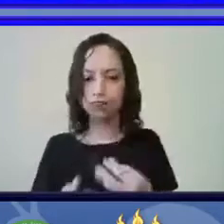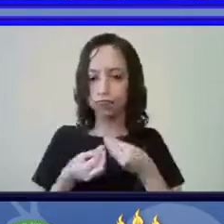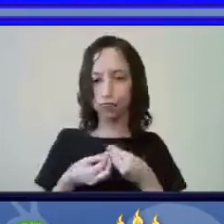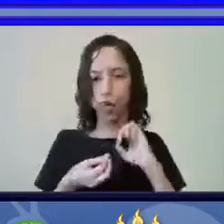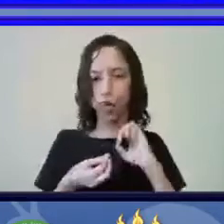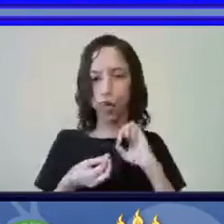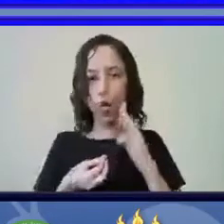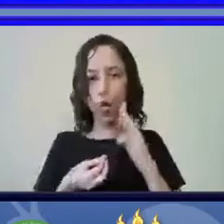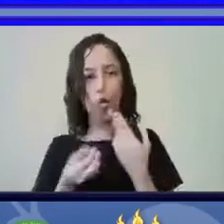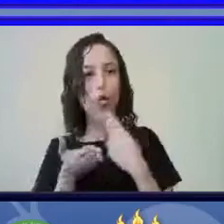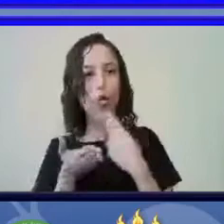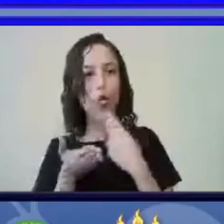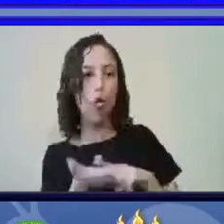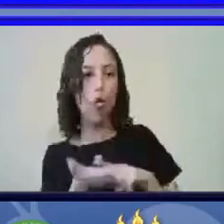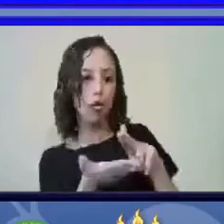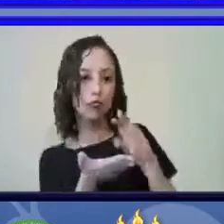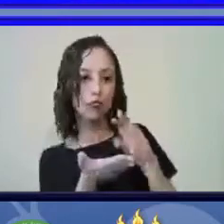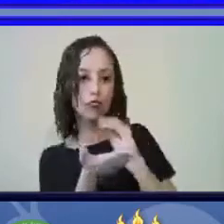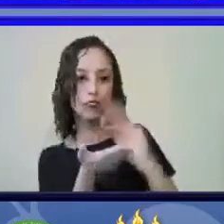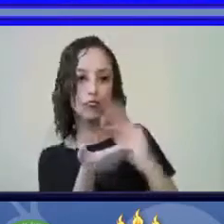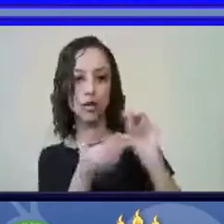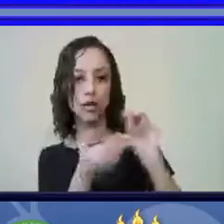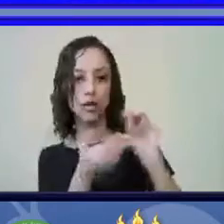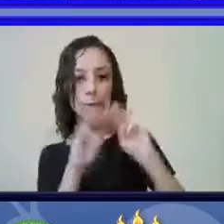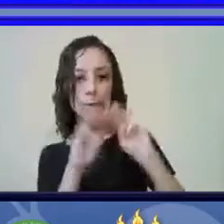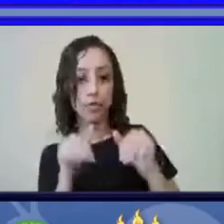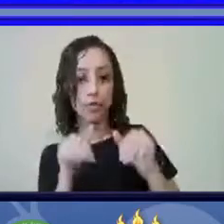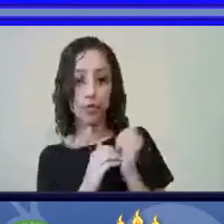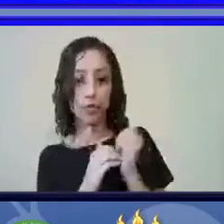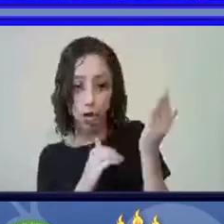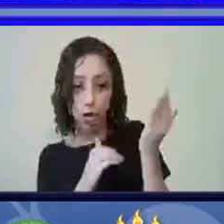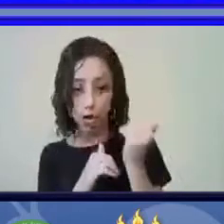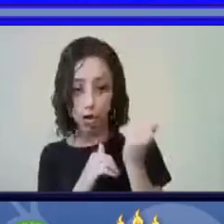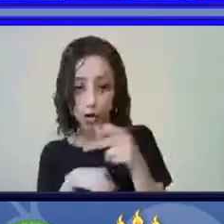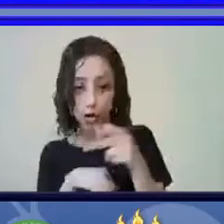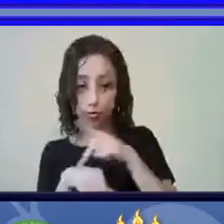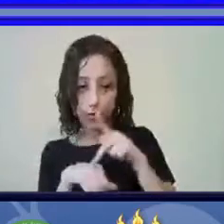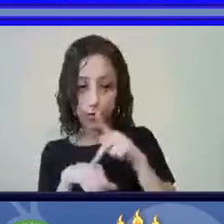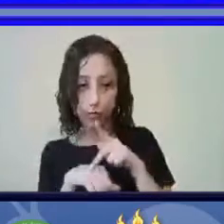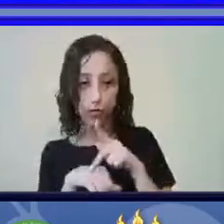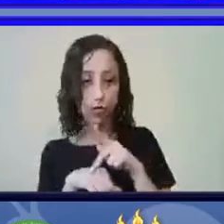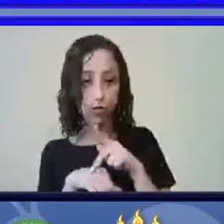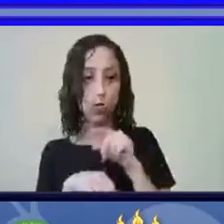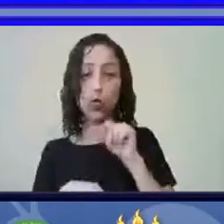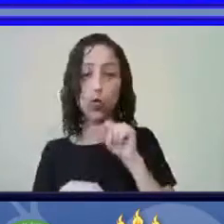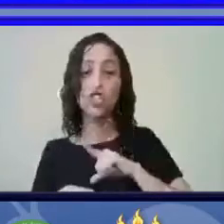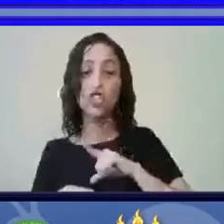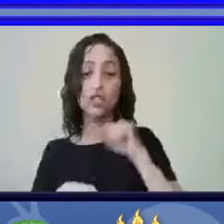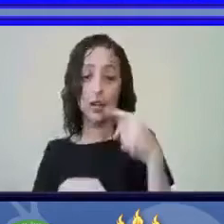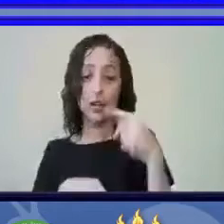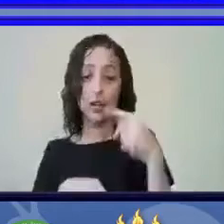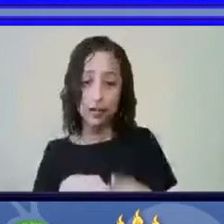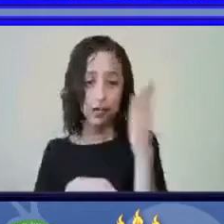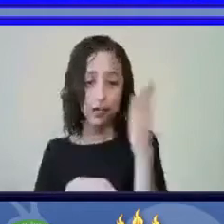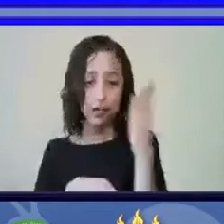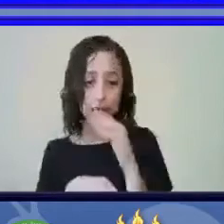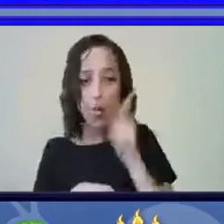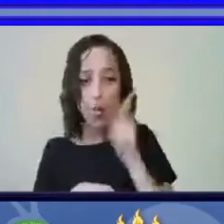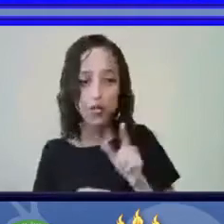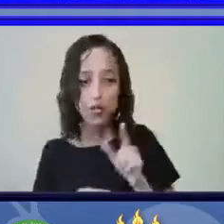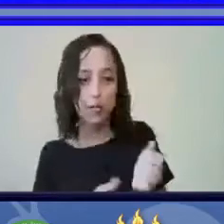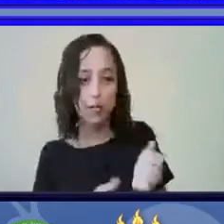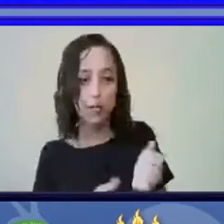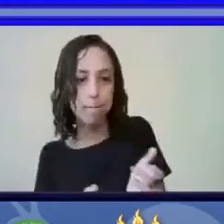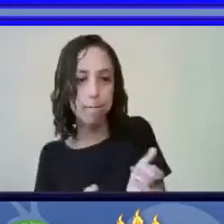correio para os museus estrangeiros, os espécimes aqui coletados. Então,